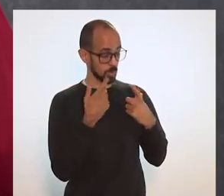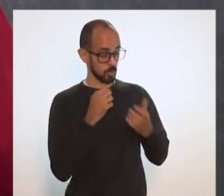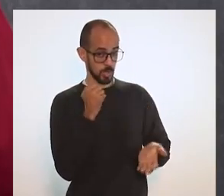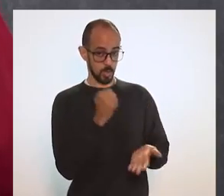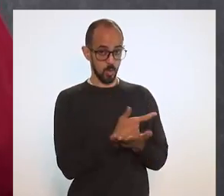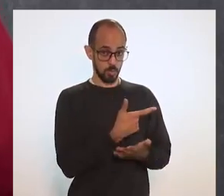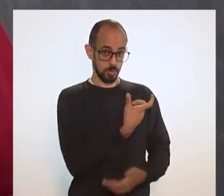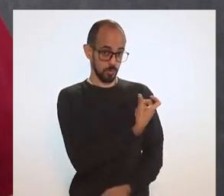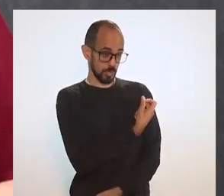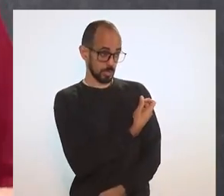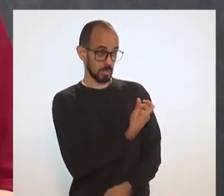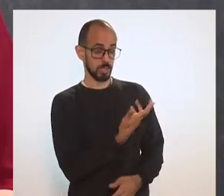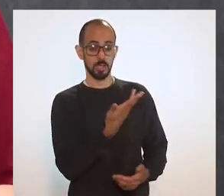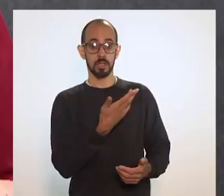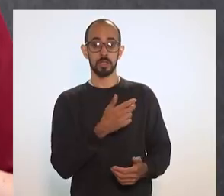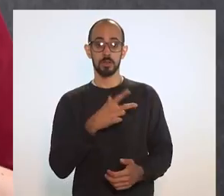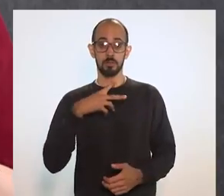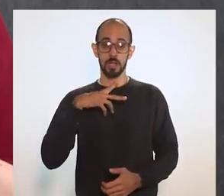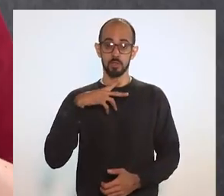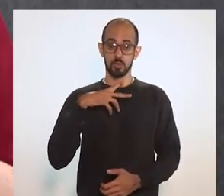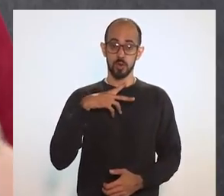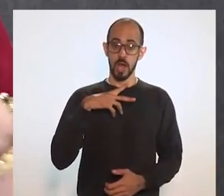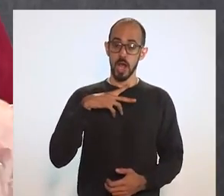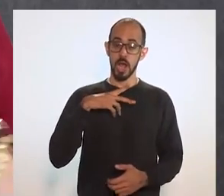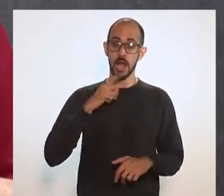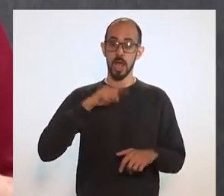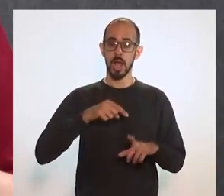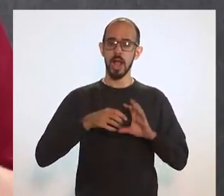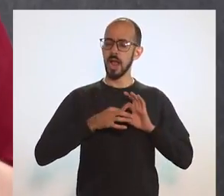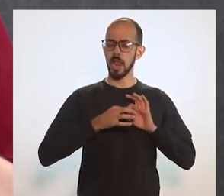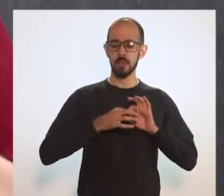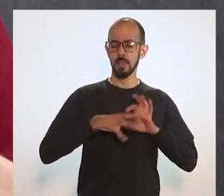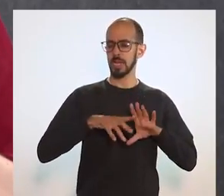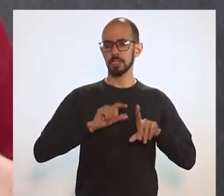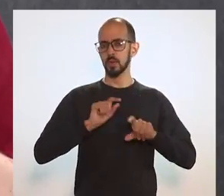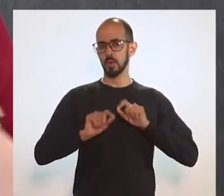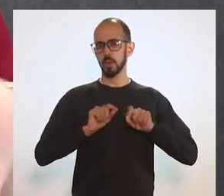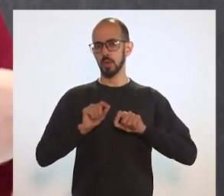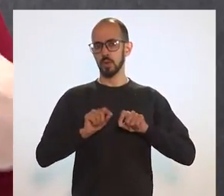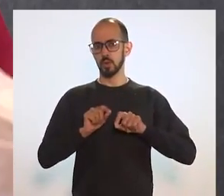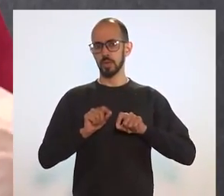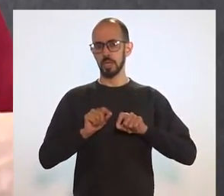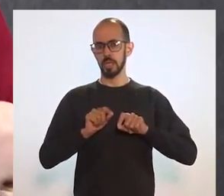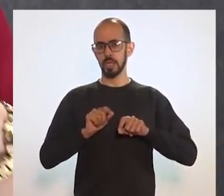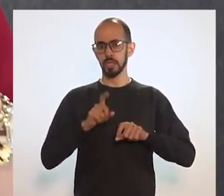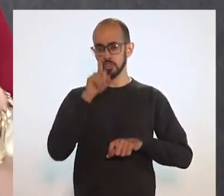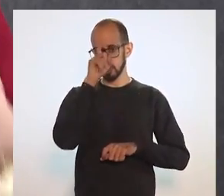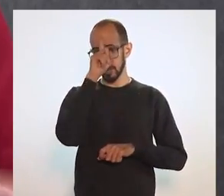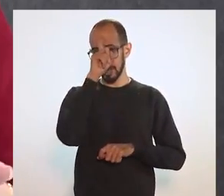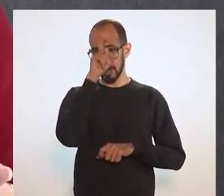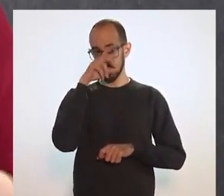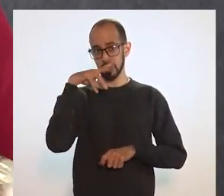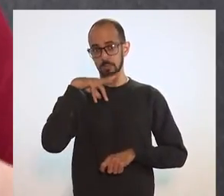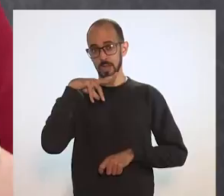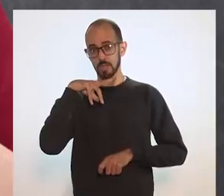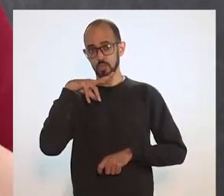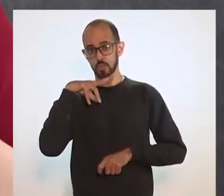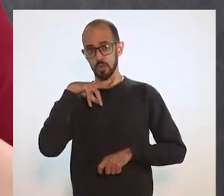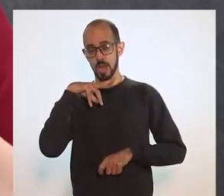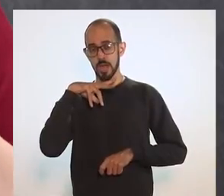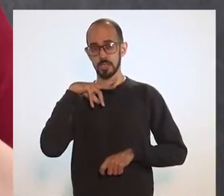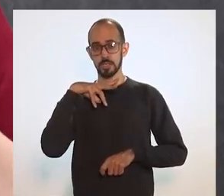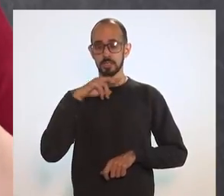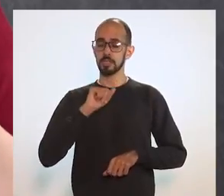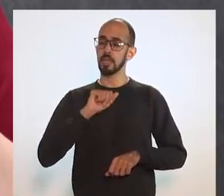também dessa compra de vacinas pela iniciativa privada, até a liberação para clínicas de vacinas